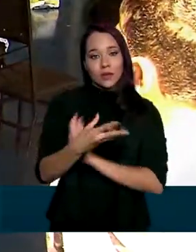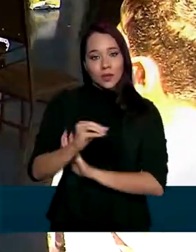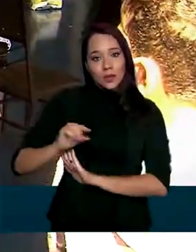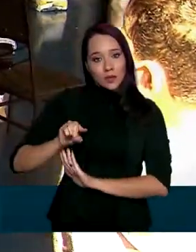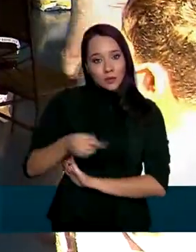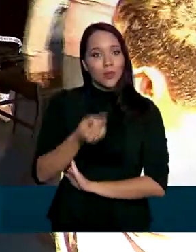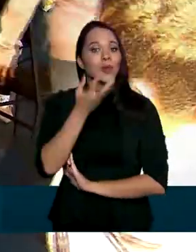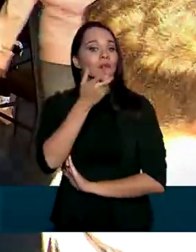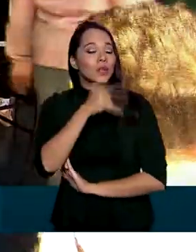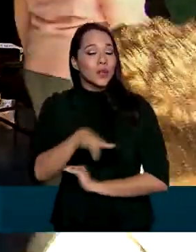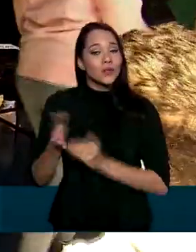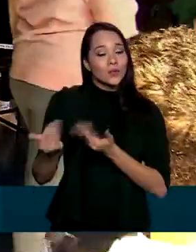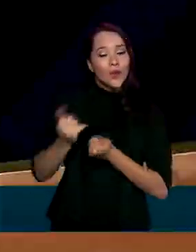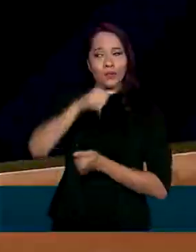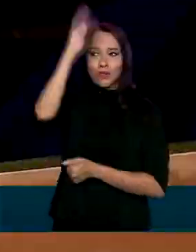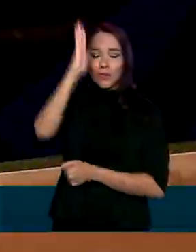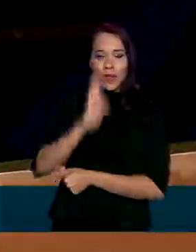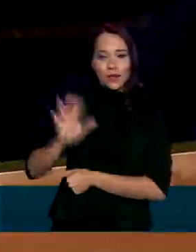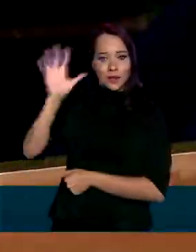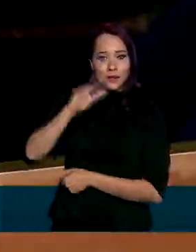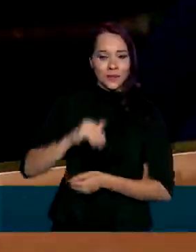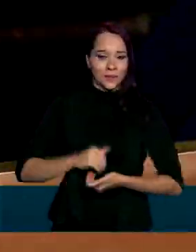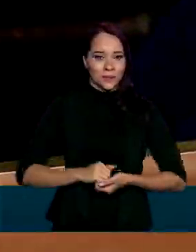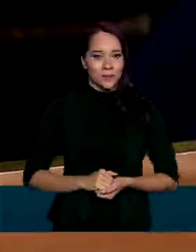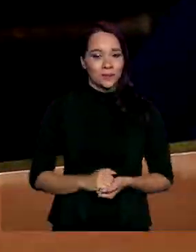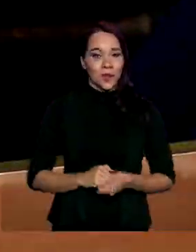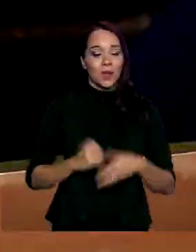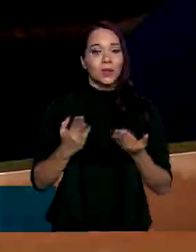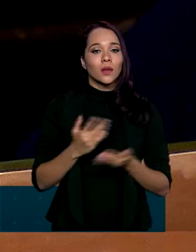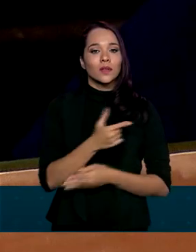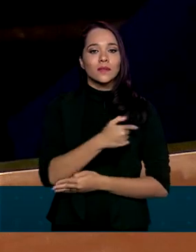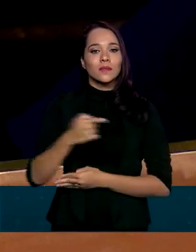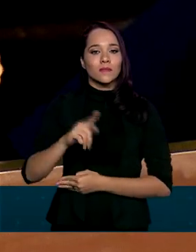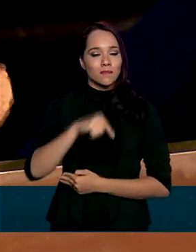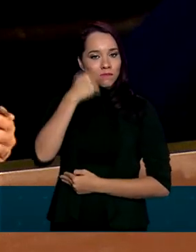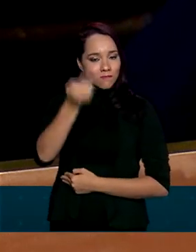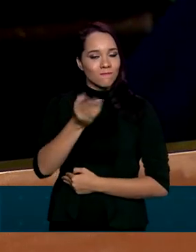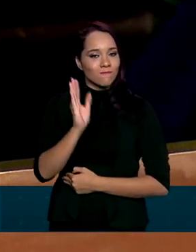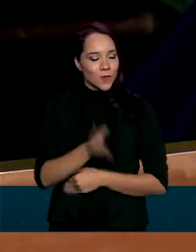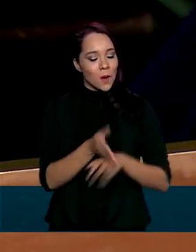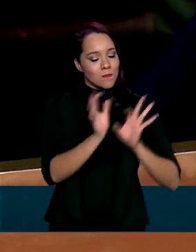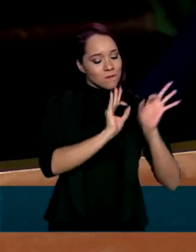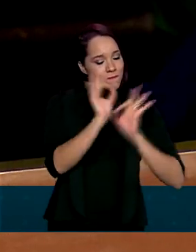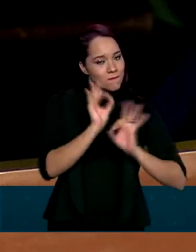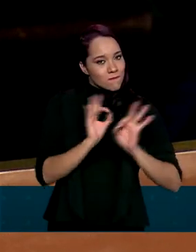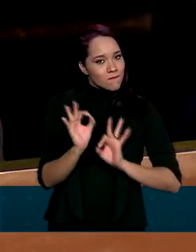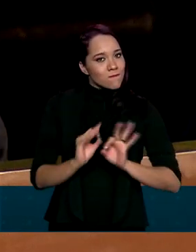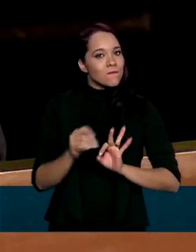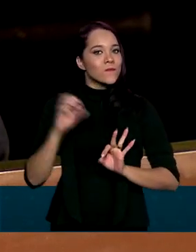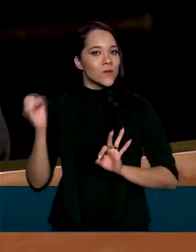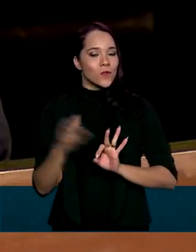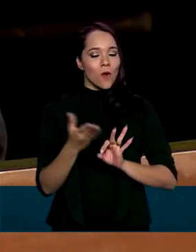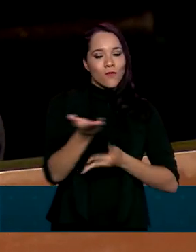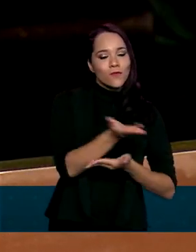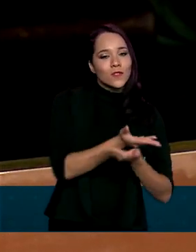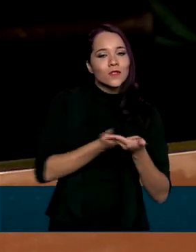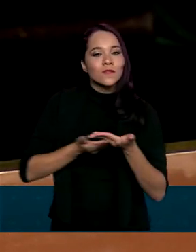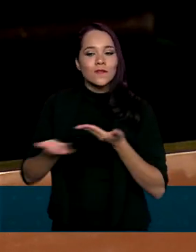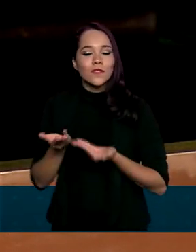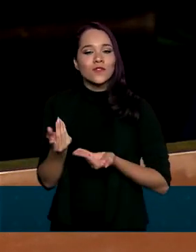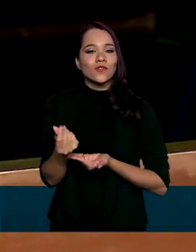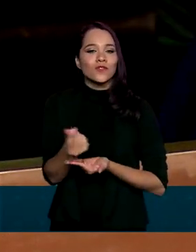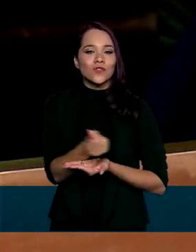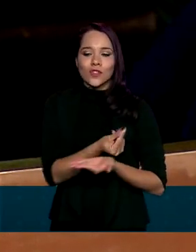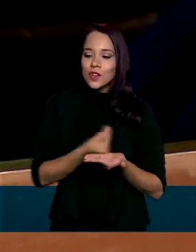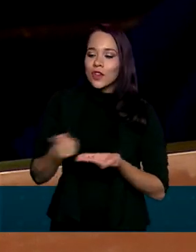e jovens em todo o país. A partir da próxima semana, estamos preparando uma nova transferência de recursos para